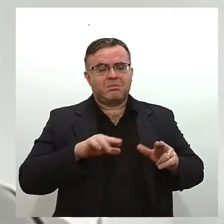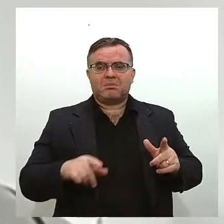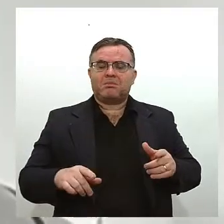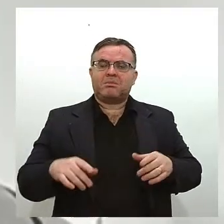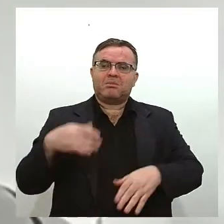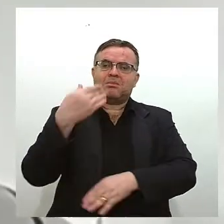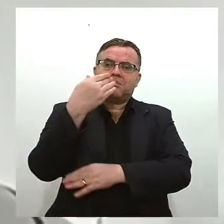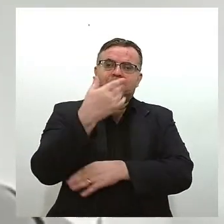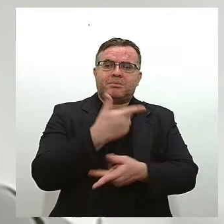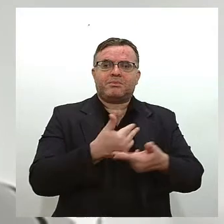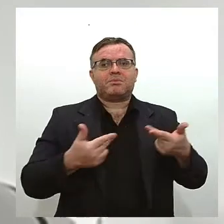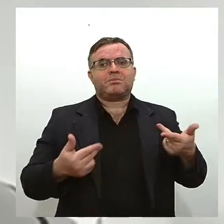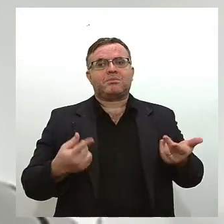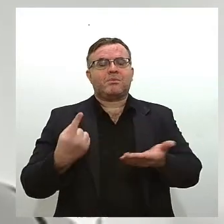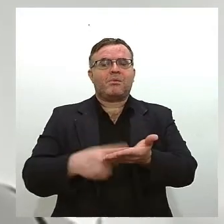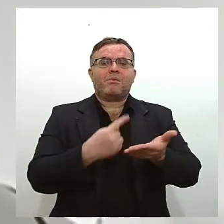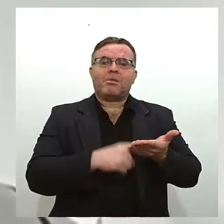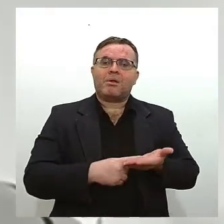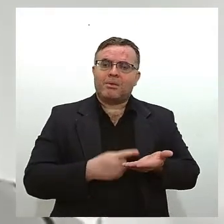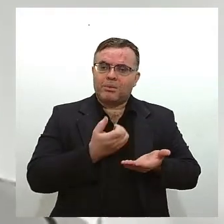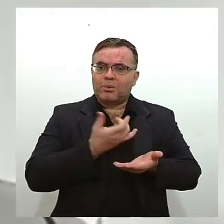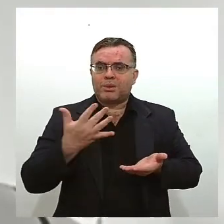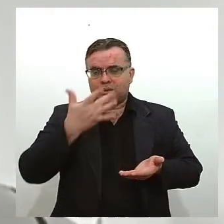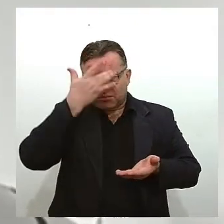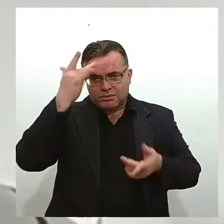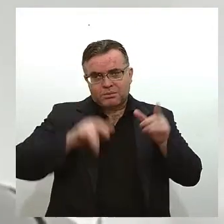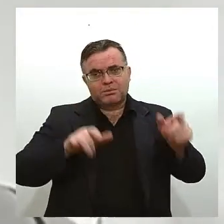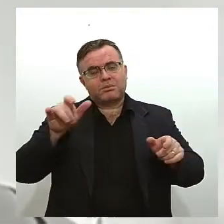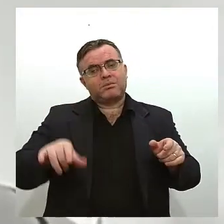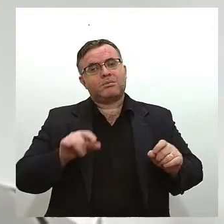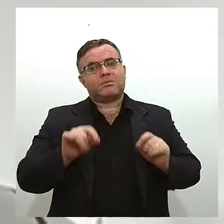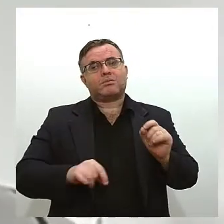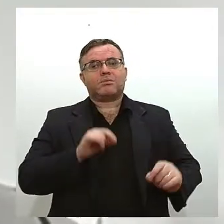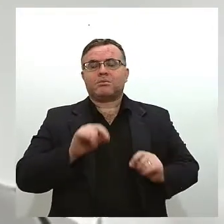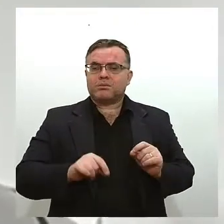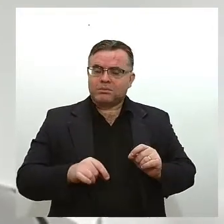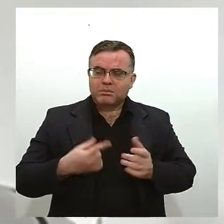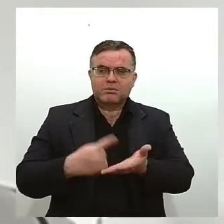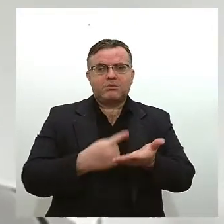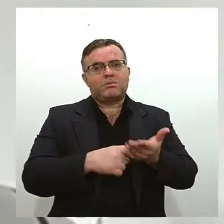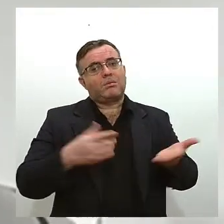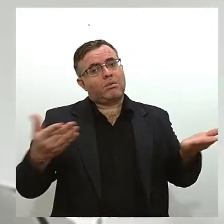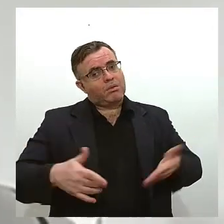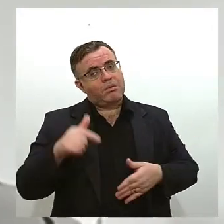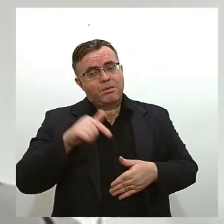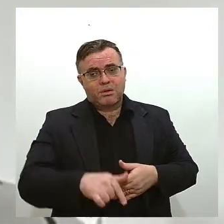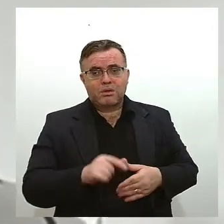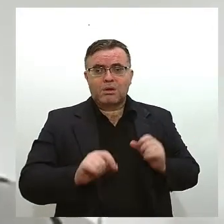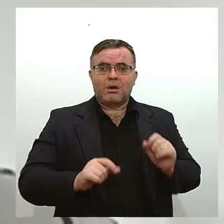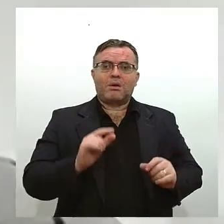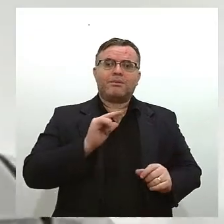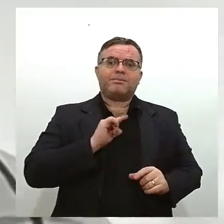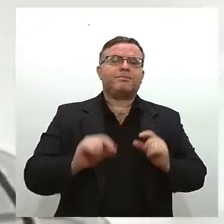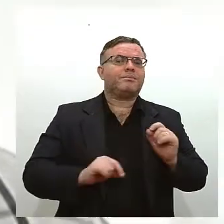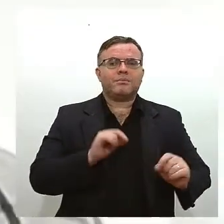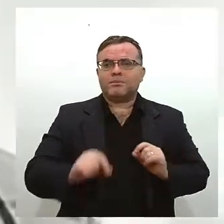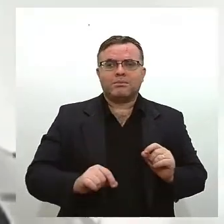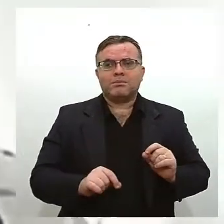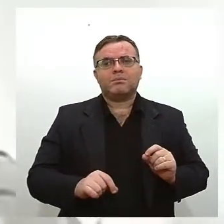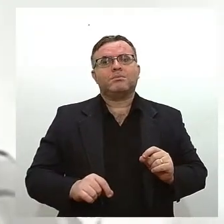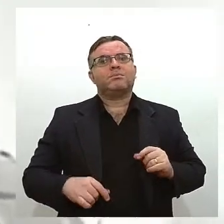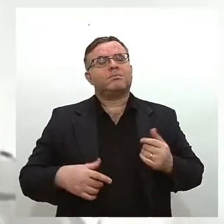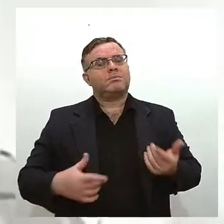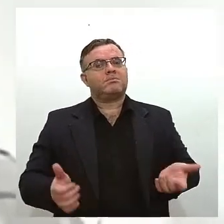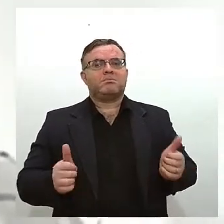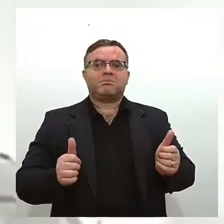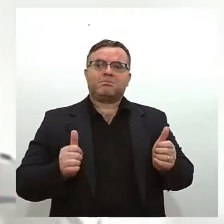que empregam muitas pessoas mas foram aqui nessa segunda pandemia ainda tiveram que ter algumas medidas restritivas